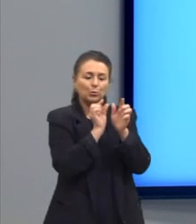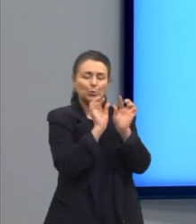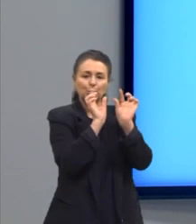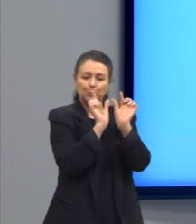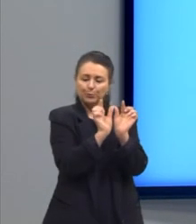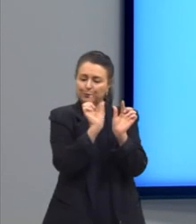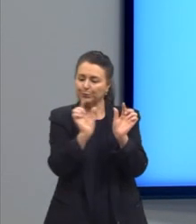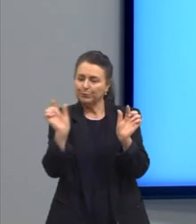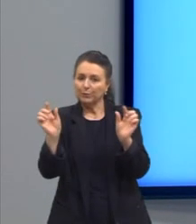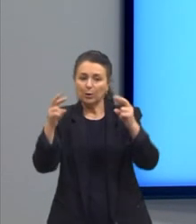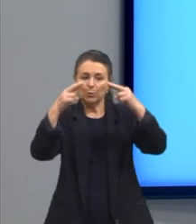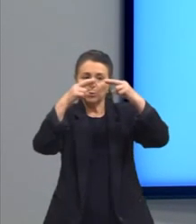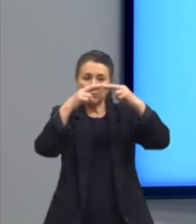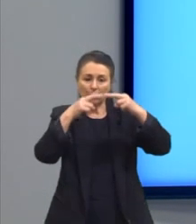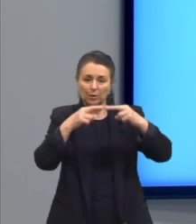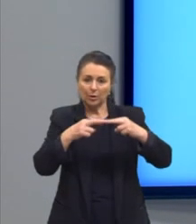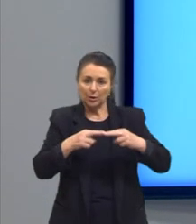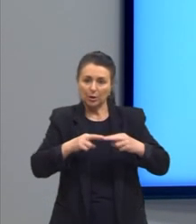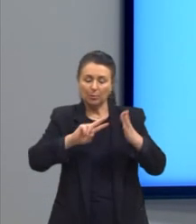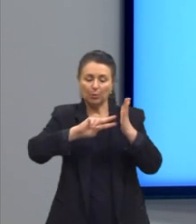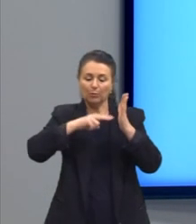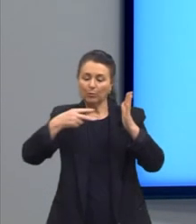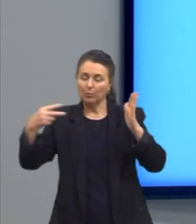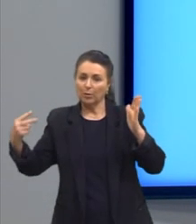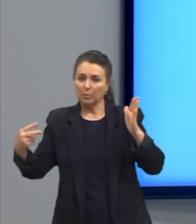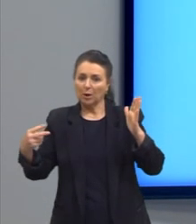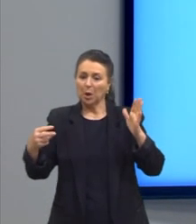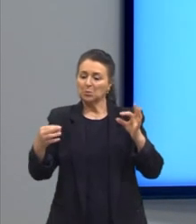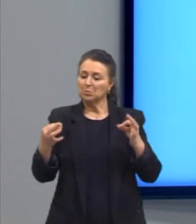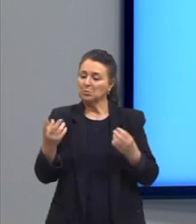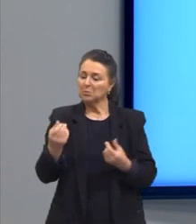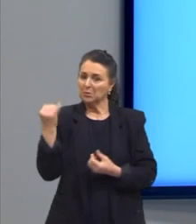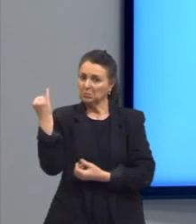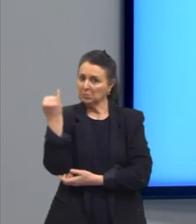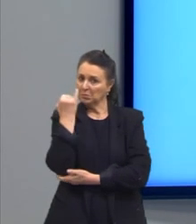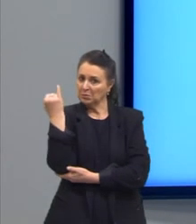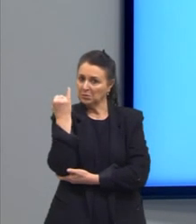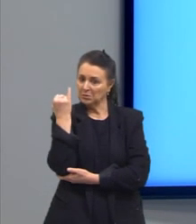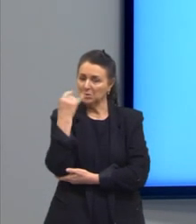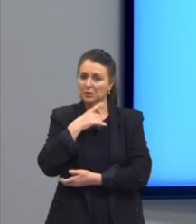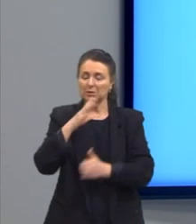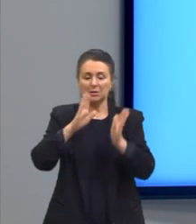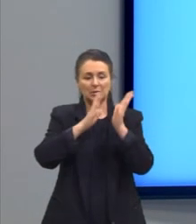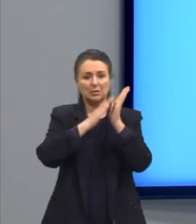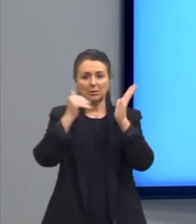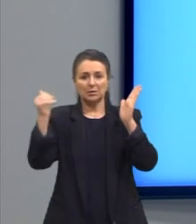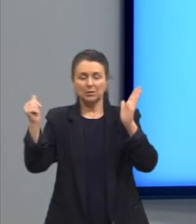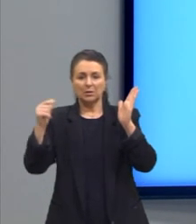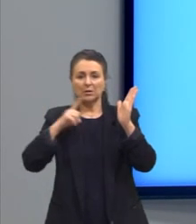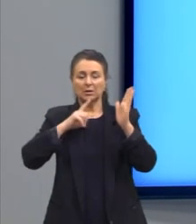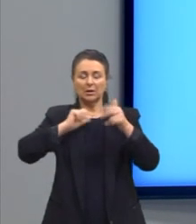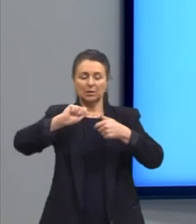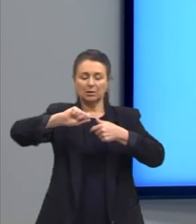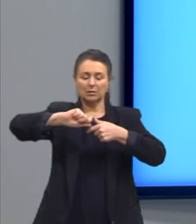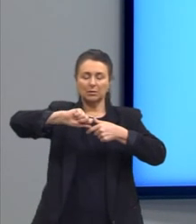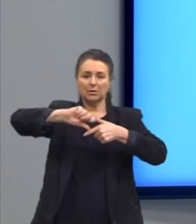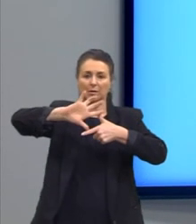presença de rimas e o vocabulário requintado, além do ceticismo, que antecipam os conceitos estéticos vigentes no modernismo.